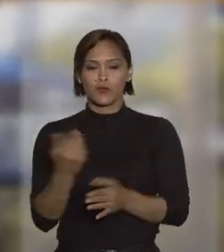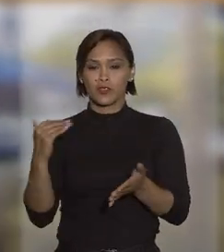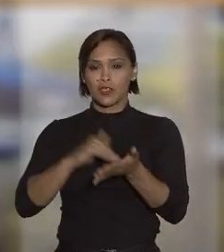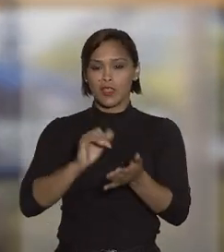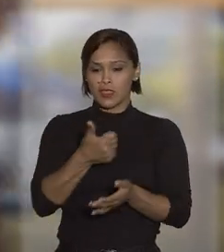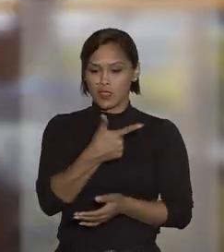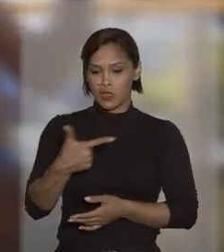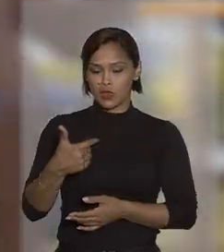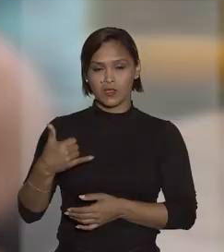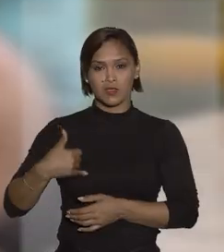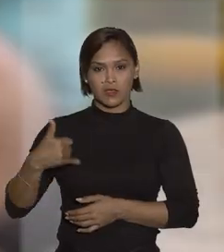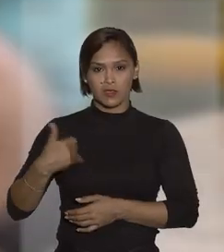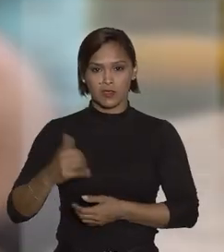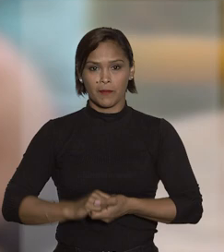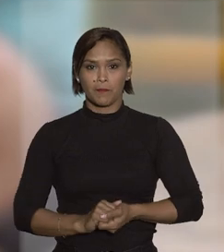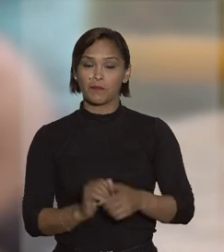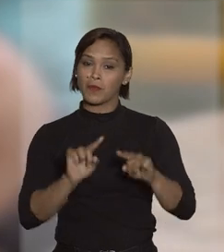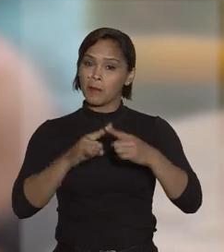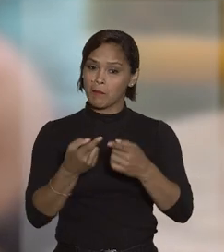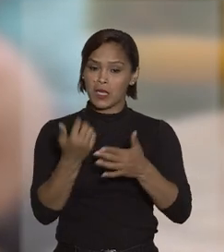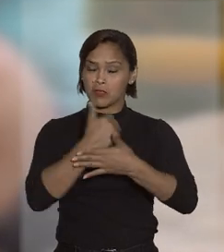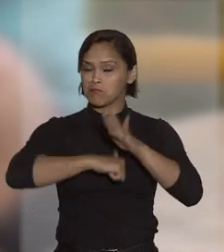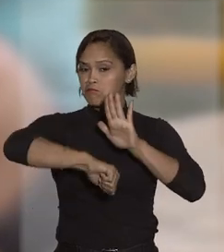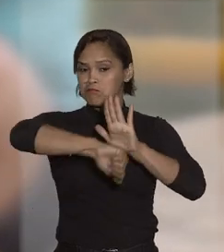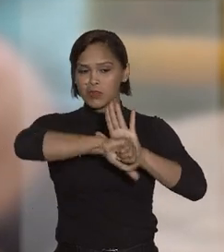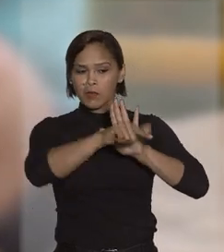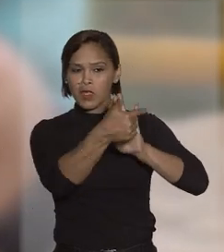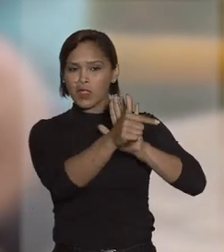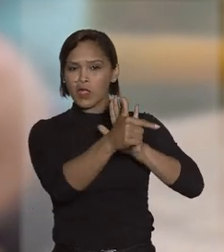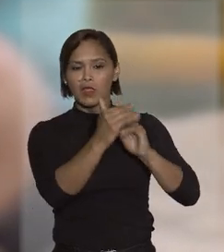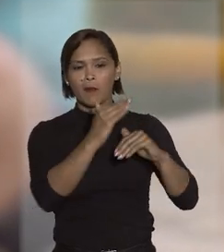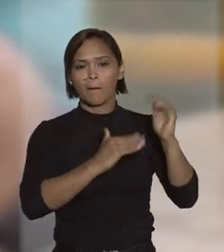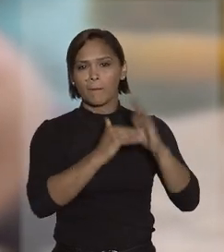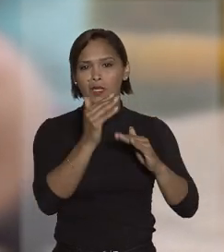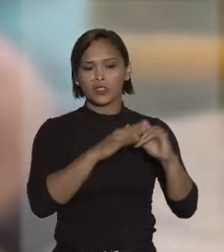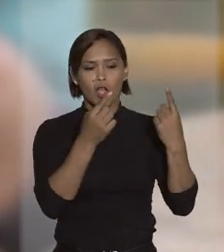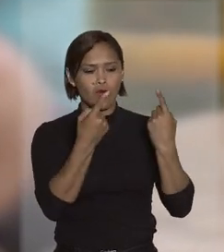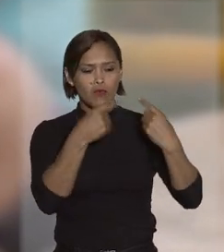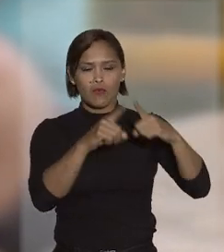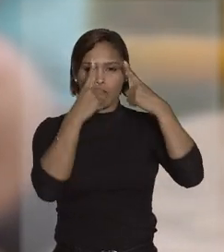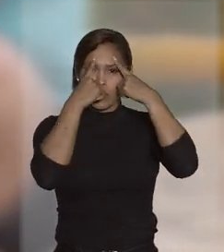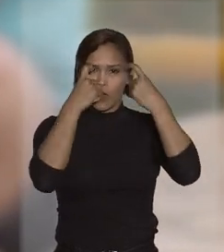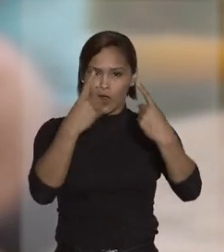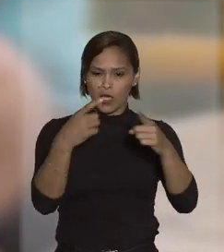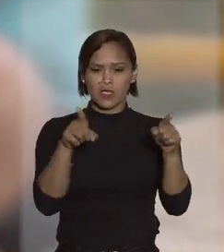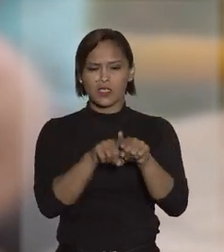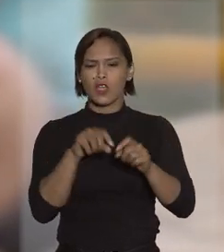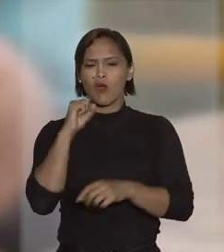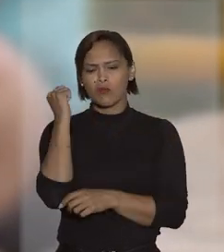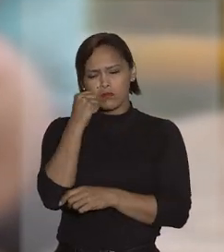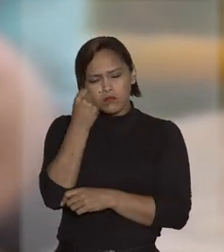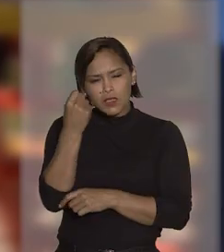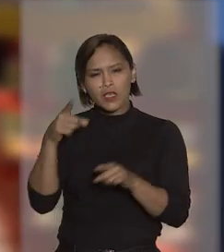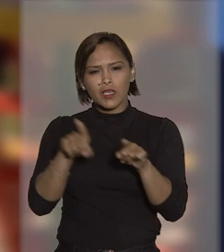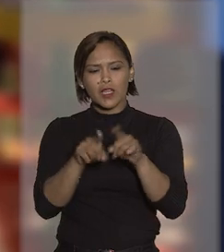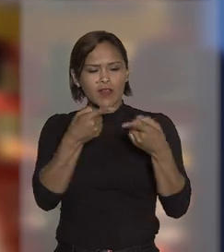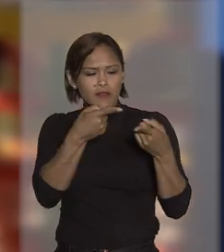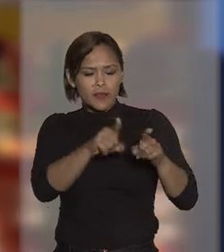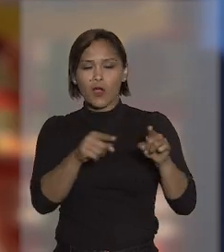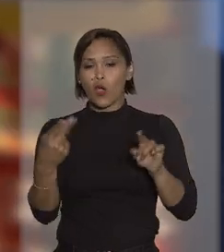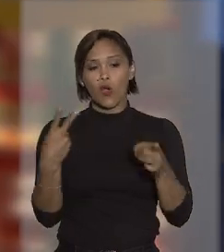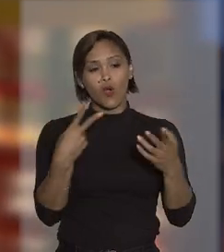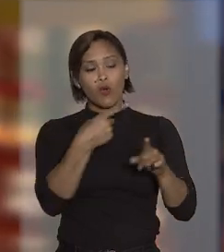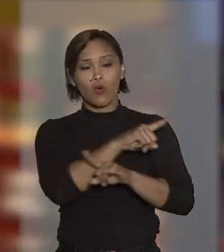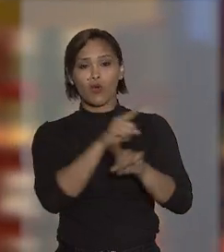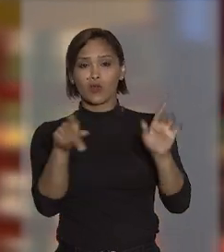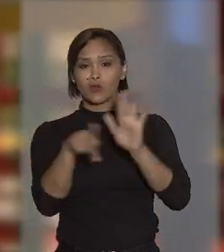12 anos incompletos, desde que o crime não tenha sido praticado com violência ou grave ameaça, ou contra os